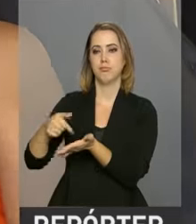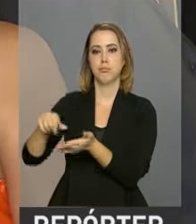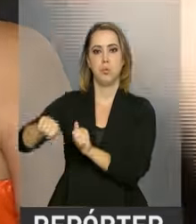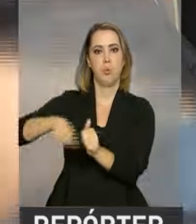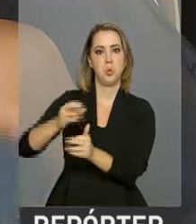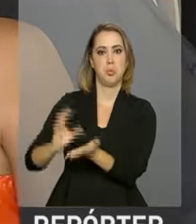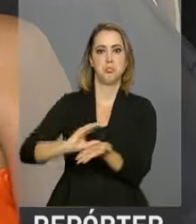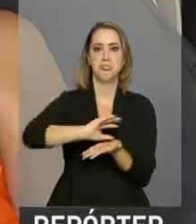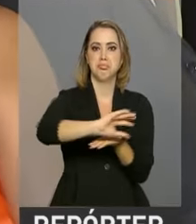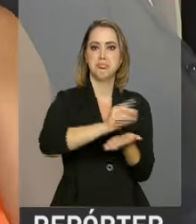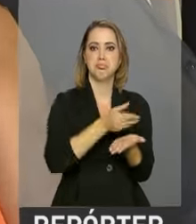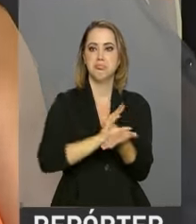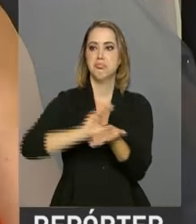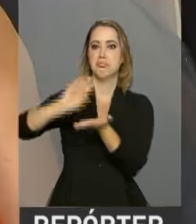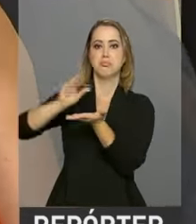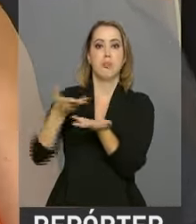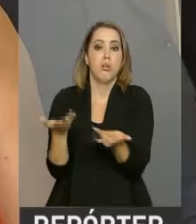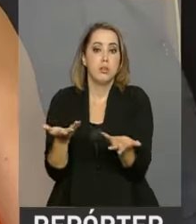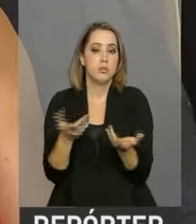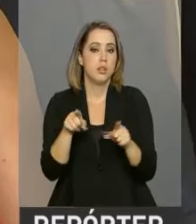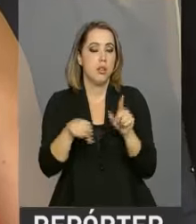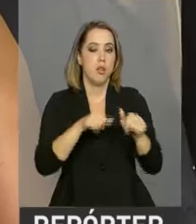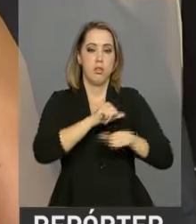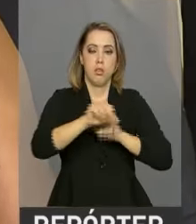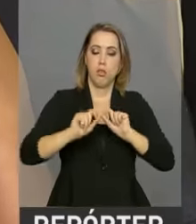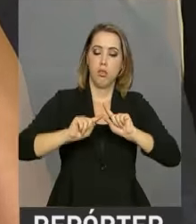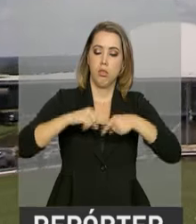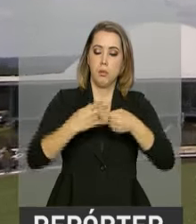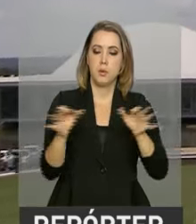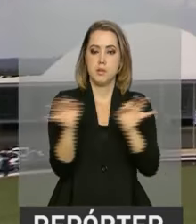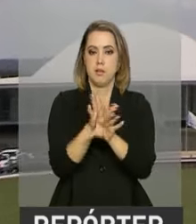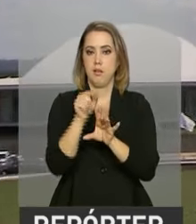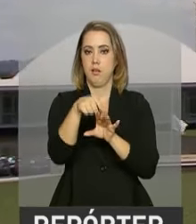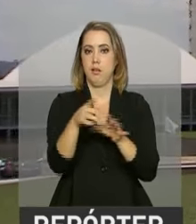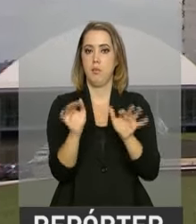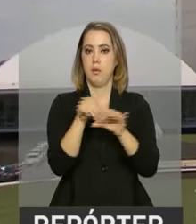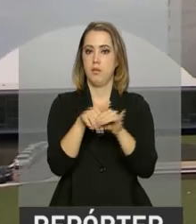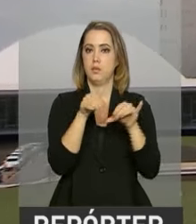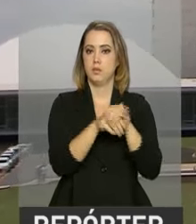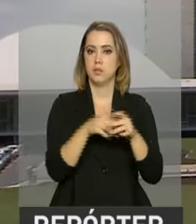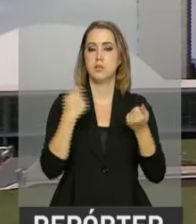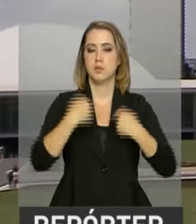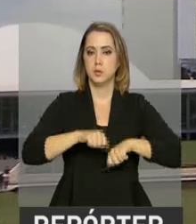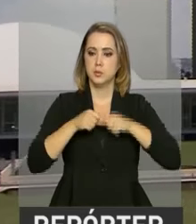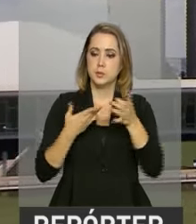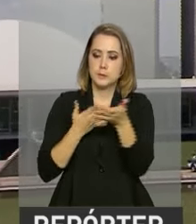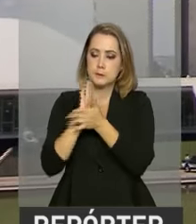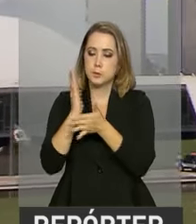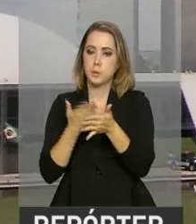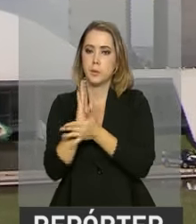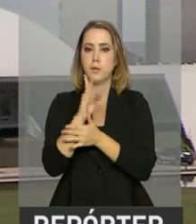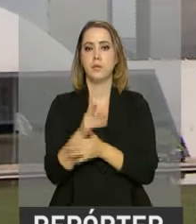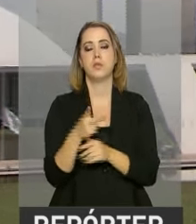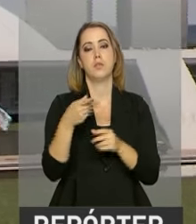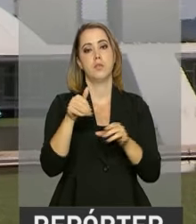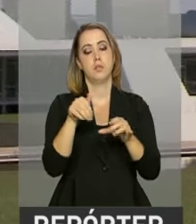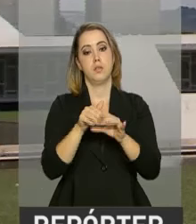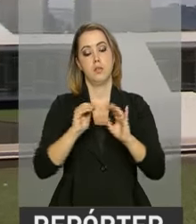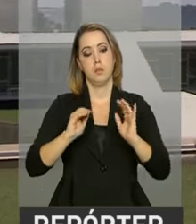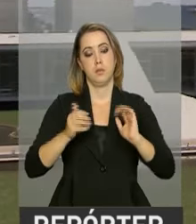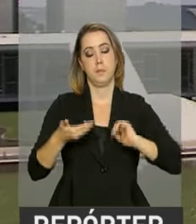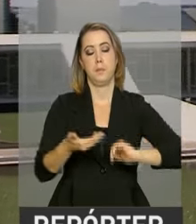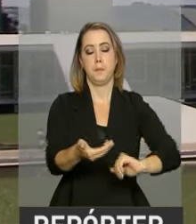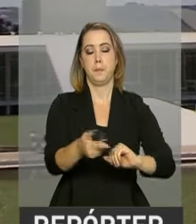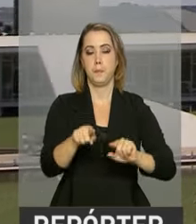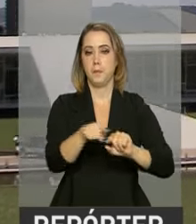orçamento. Depois de finalizada a votação na Comissão Mista, o orçamento ainda precisa ser aprovado em sessão do Congresso